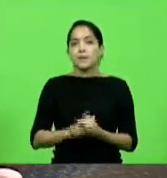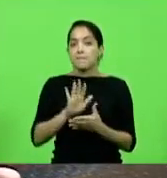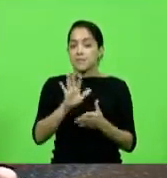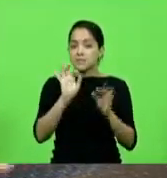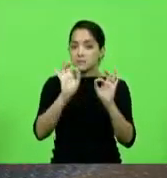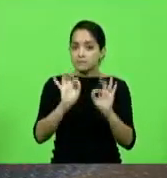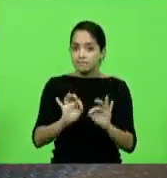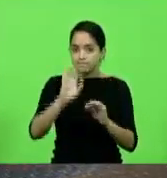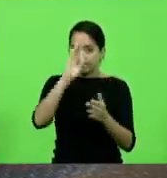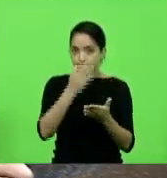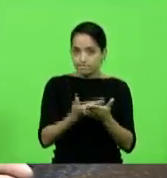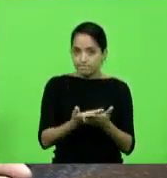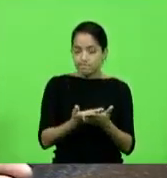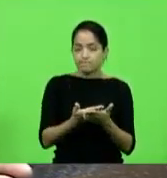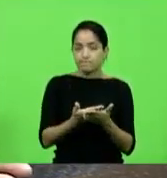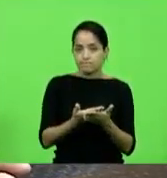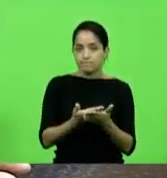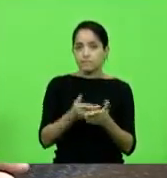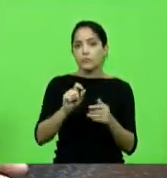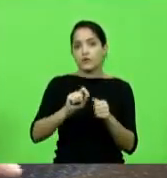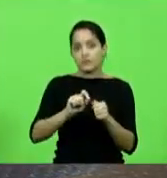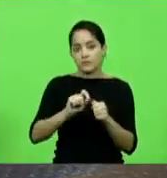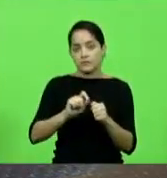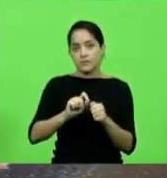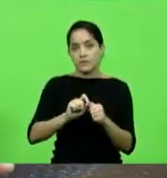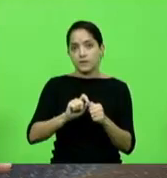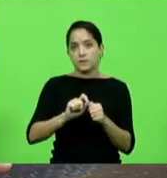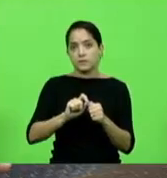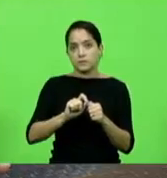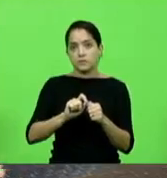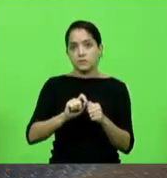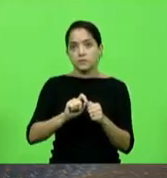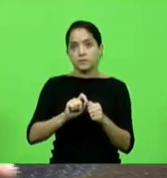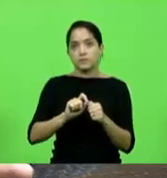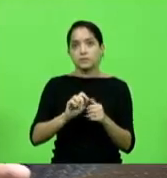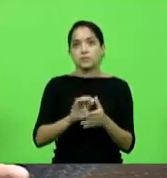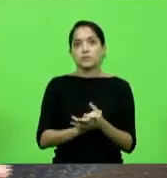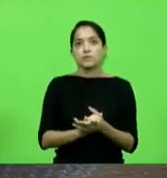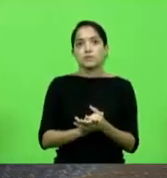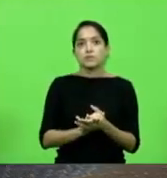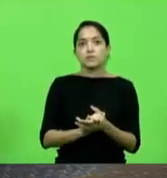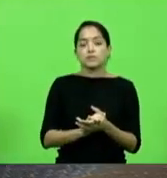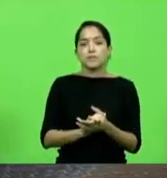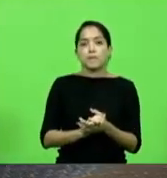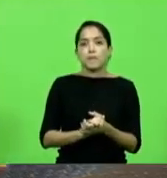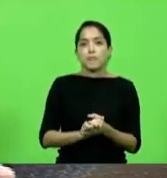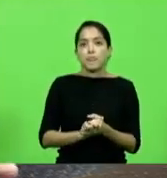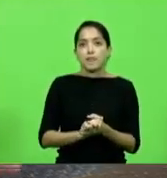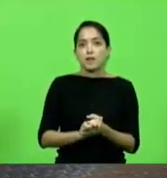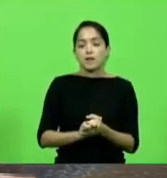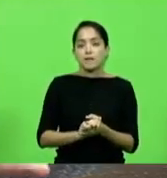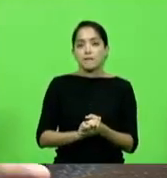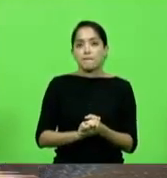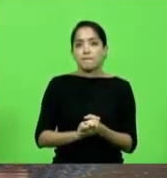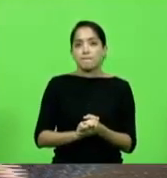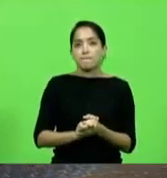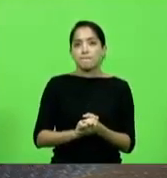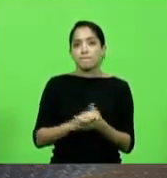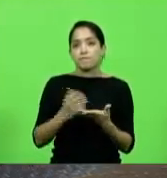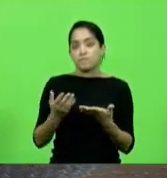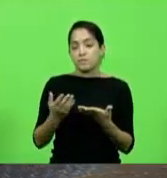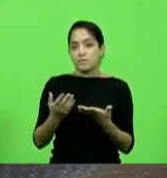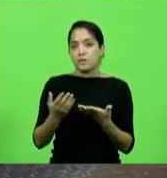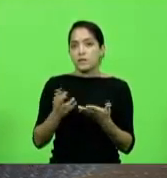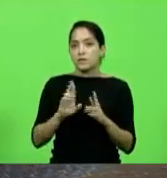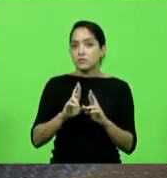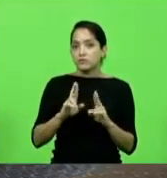a confiança que será executado a médio a curto e a médio prazo não diferente levamos